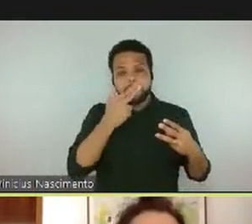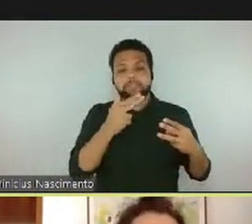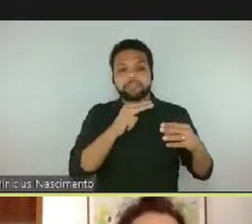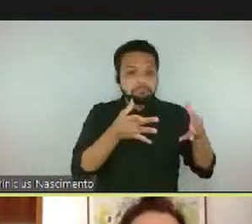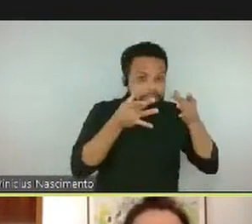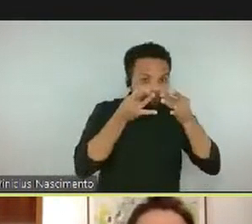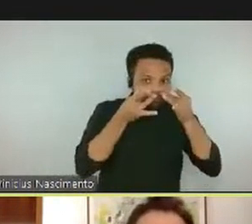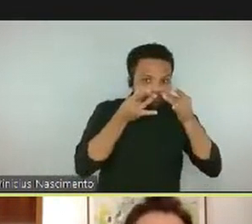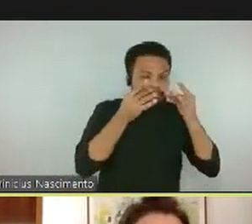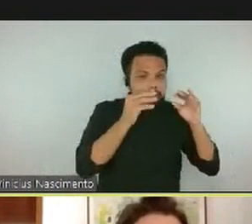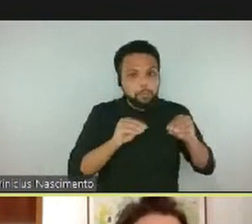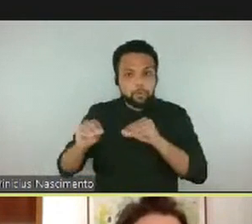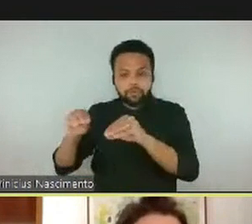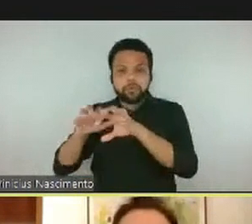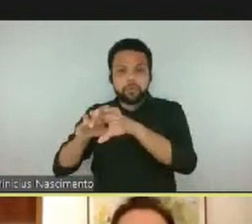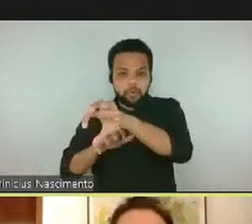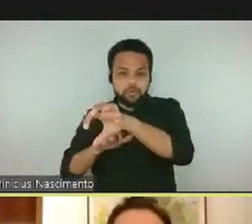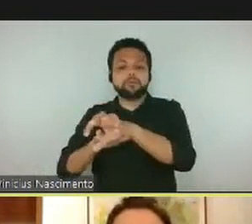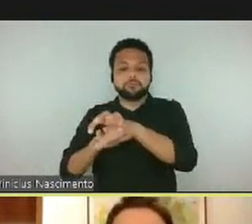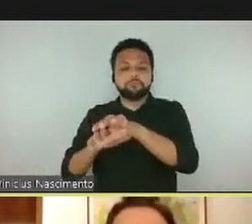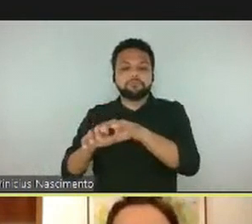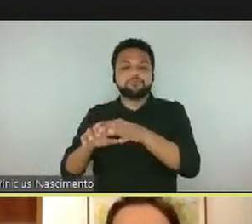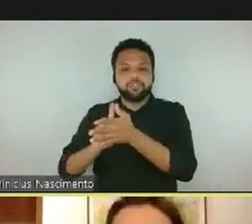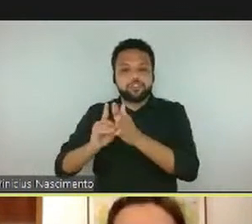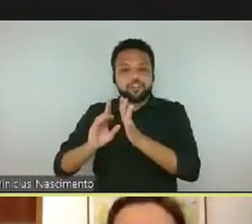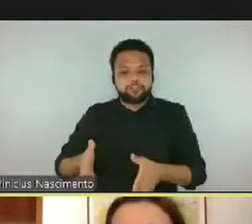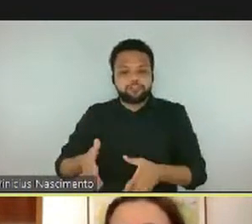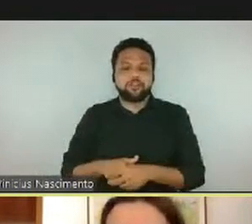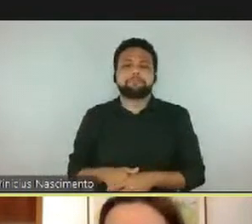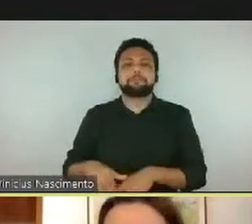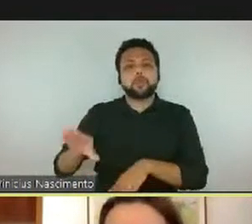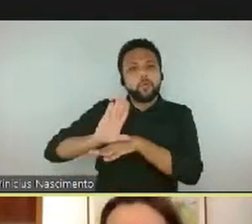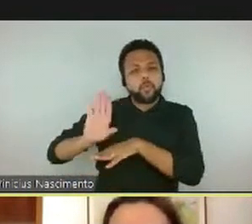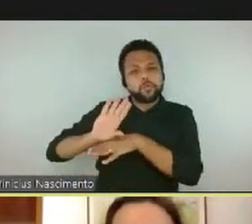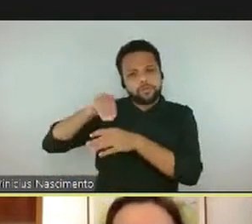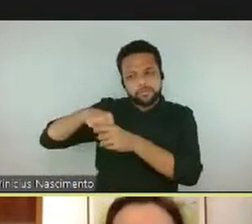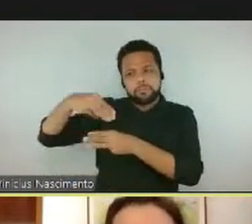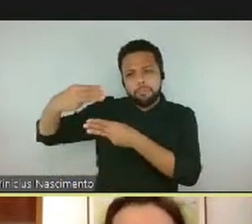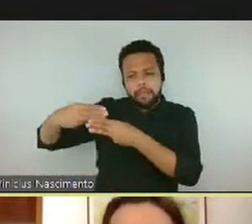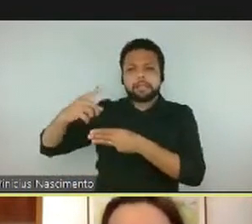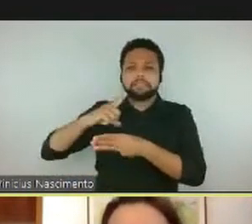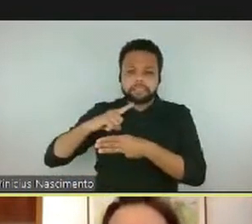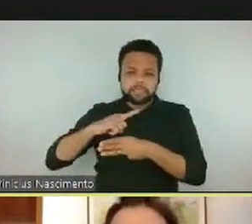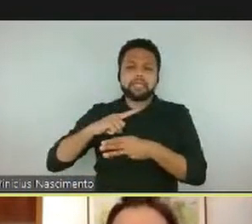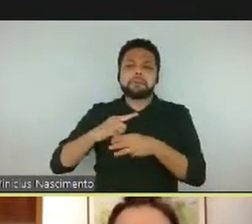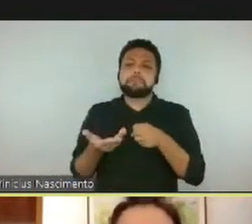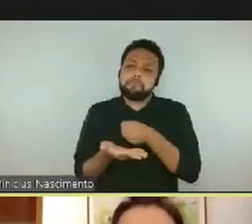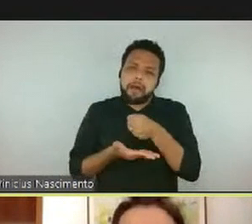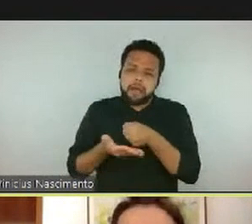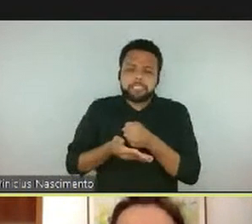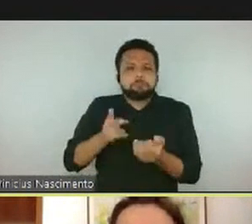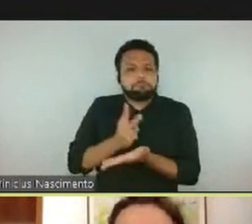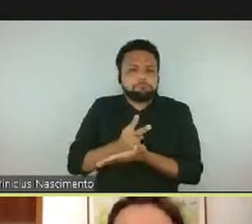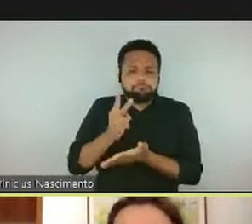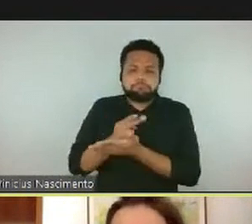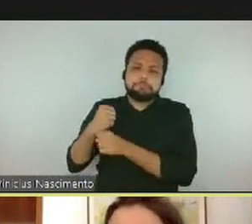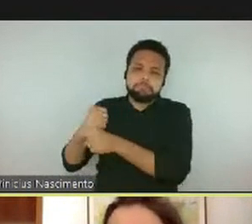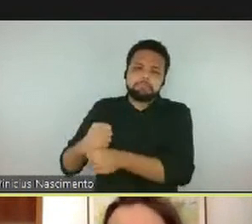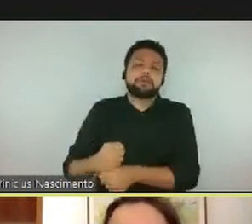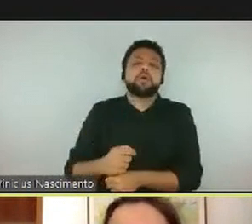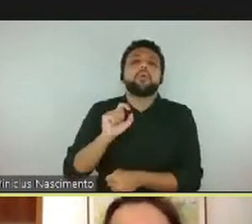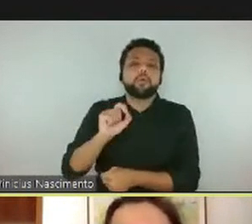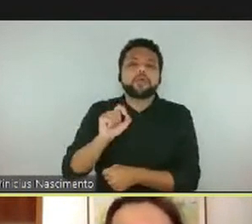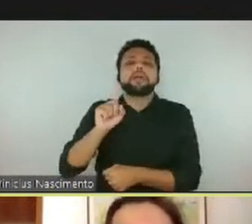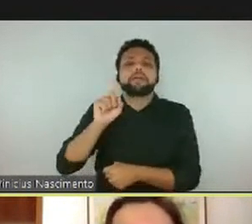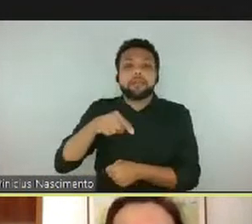Esse curso no MAC, ele tem aspectos estruturais que se mantêm ao longo desses anos, que é o espaço do museu entendido